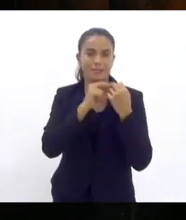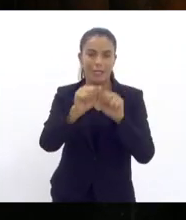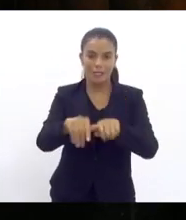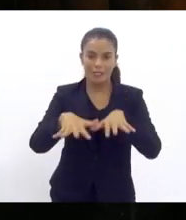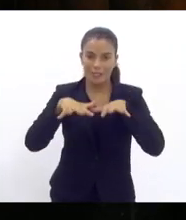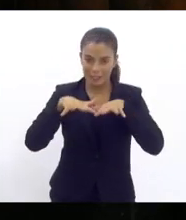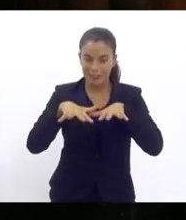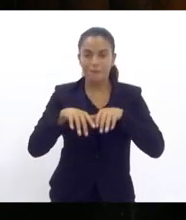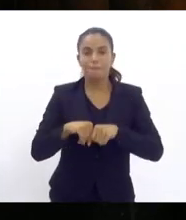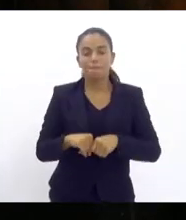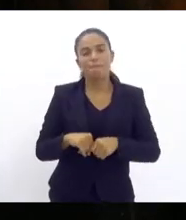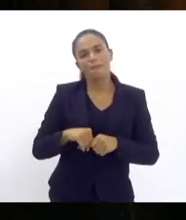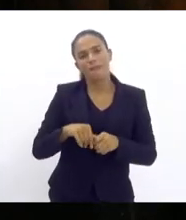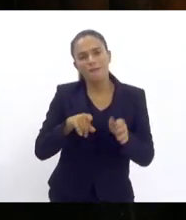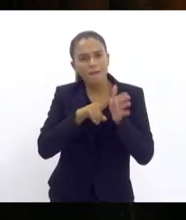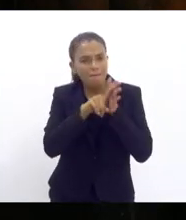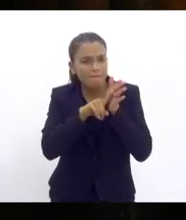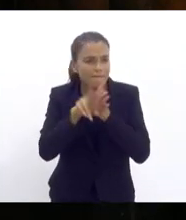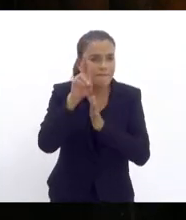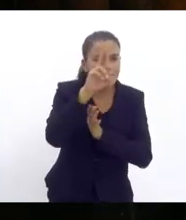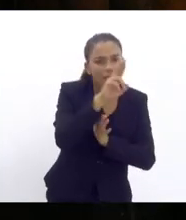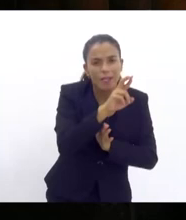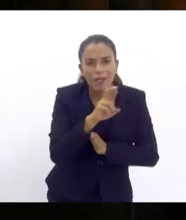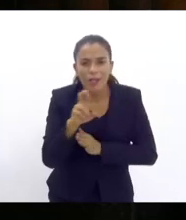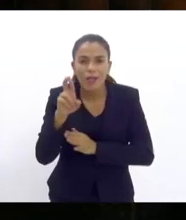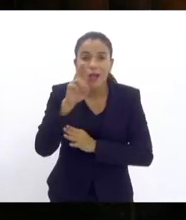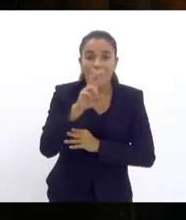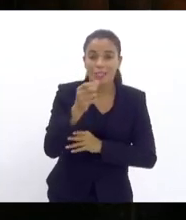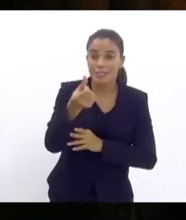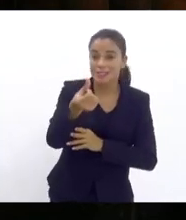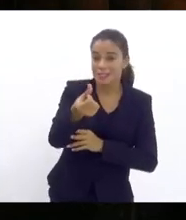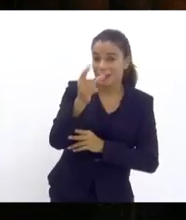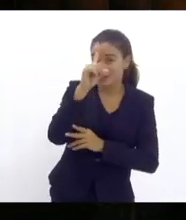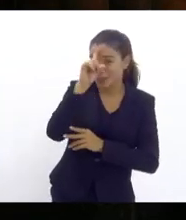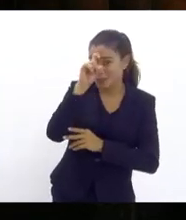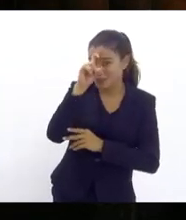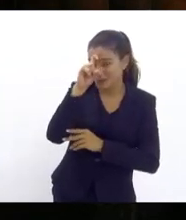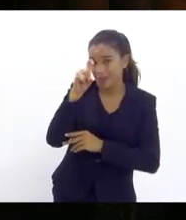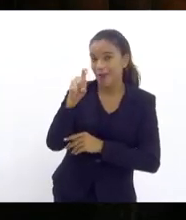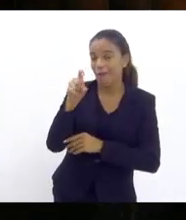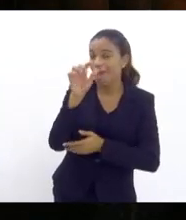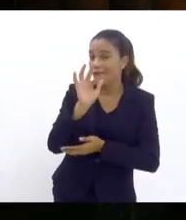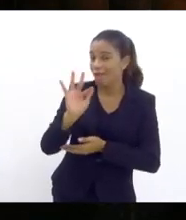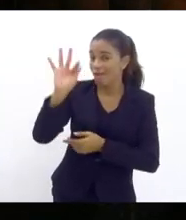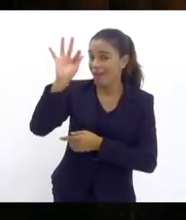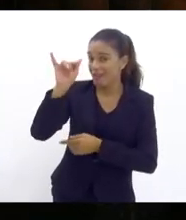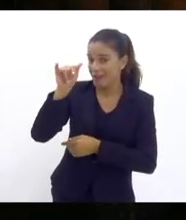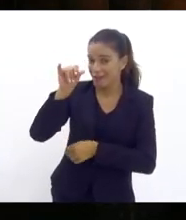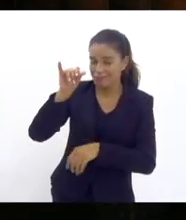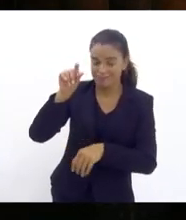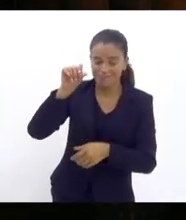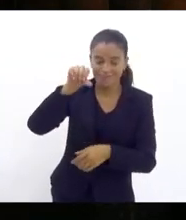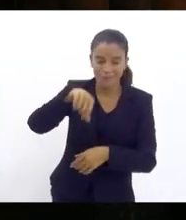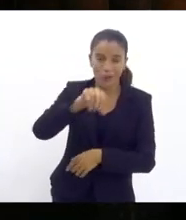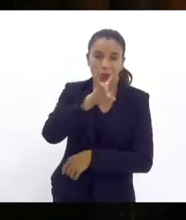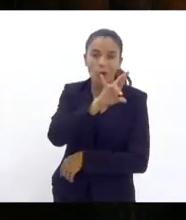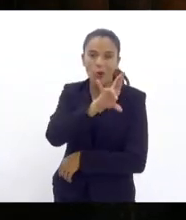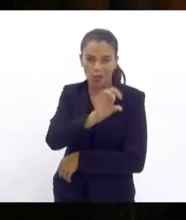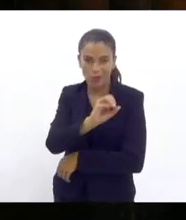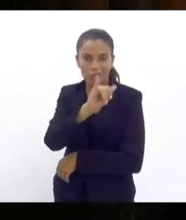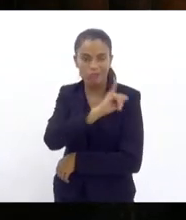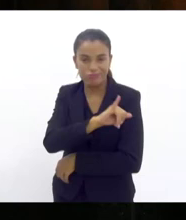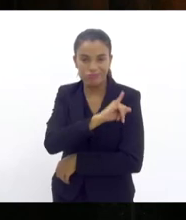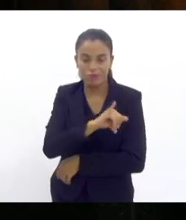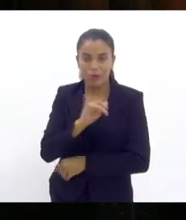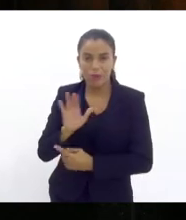vistoriaram os seis hospitais federais no Rio de Janeiro e mostraram